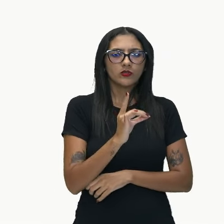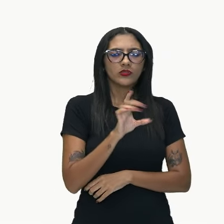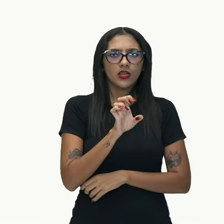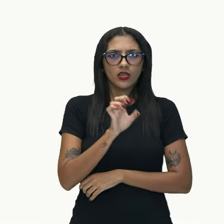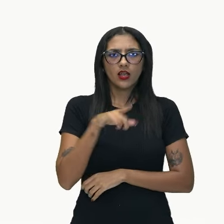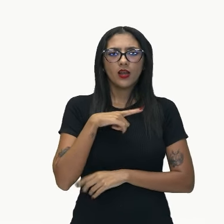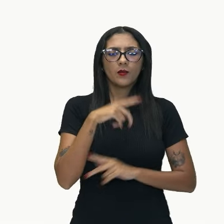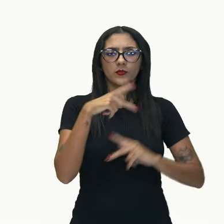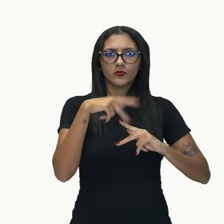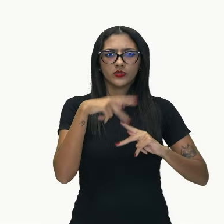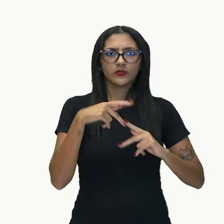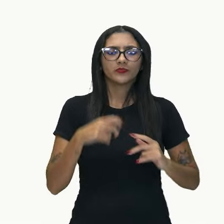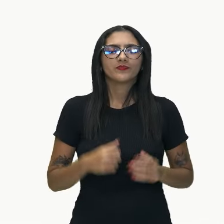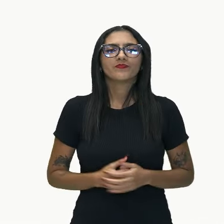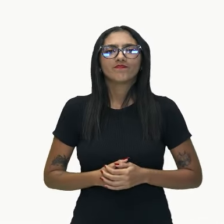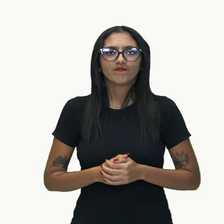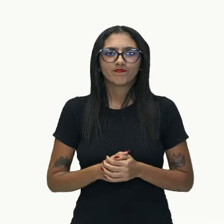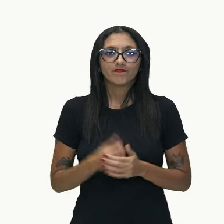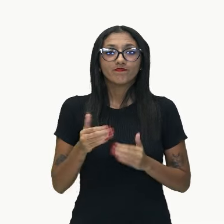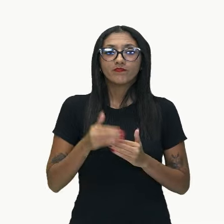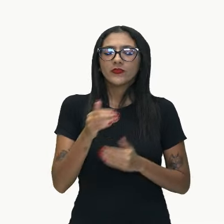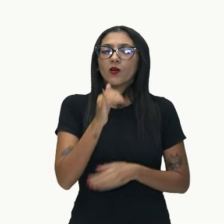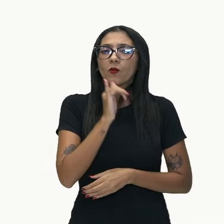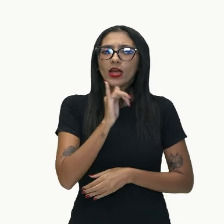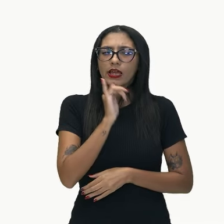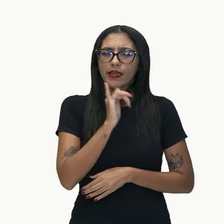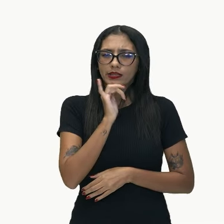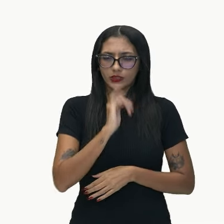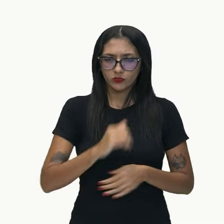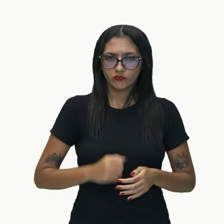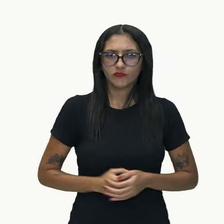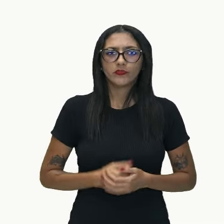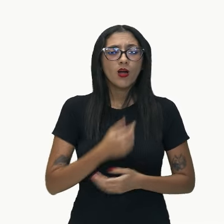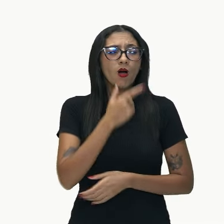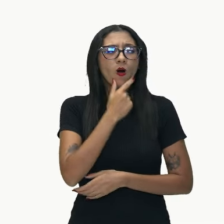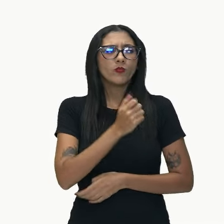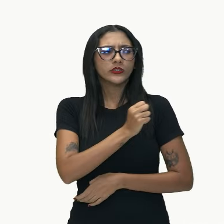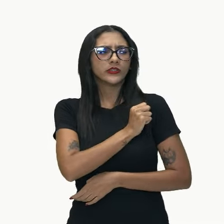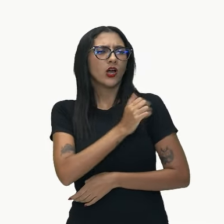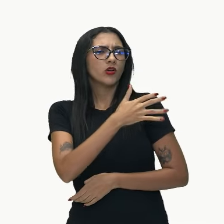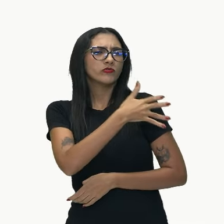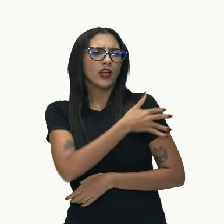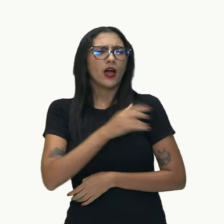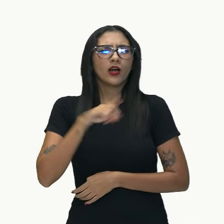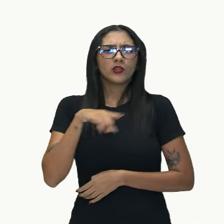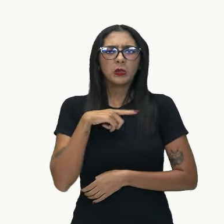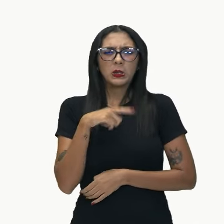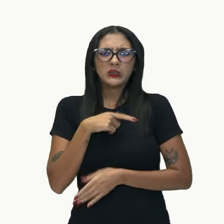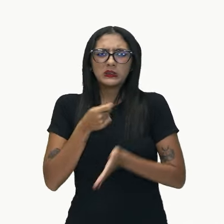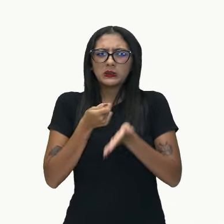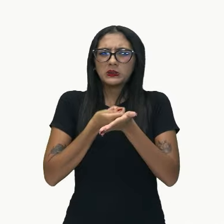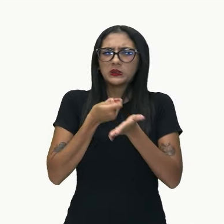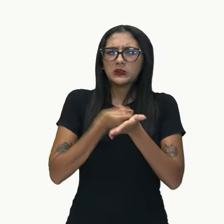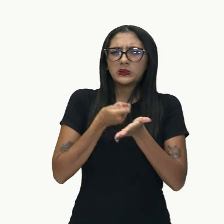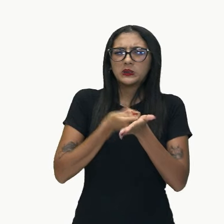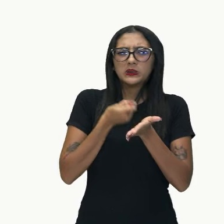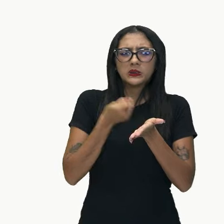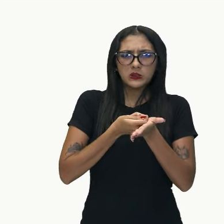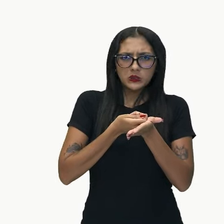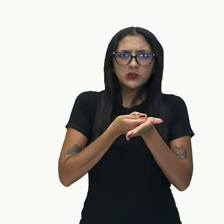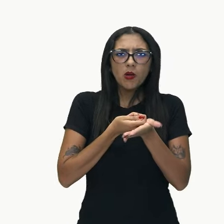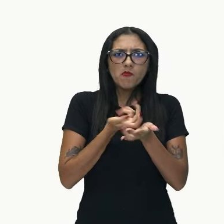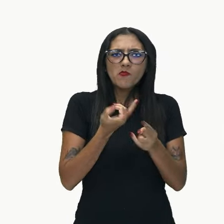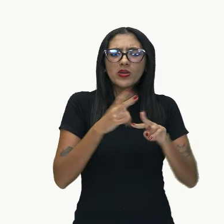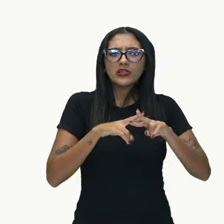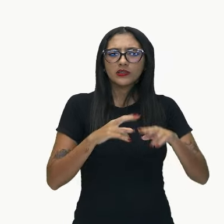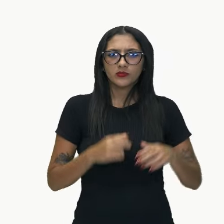exemplos para nós. O soldado existia, insistia em que a prisão fosse feita. tem aqui o quezinho,